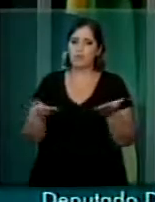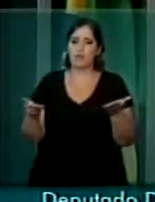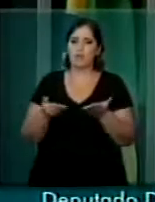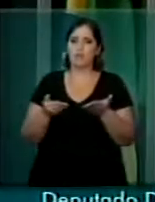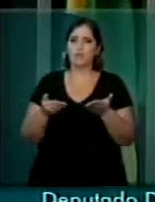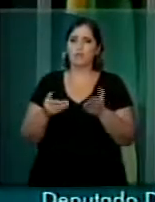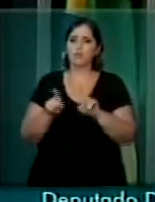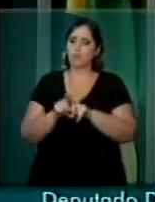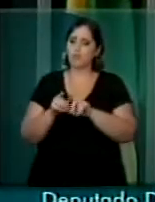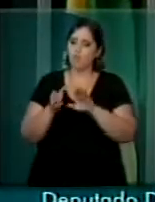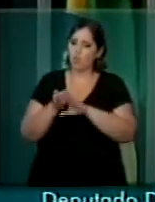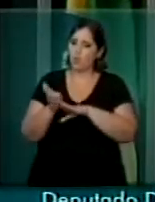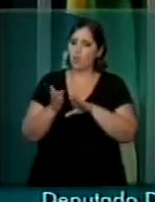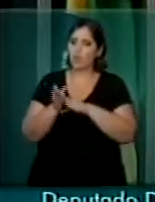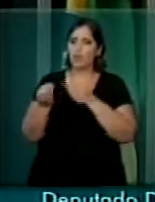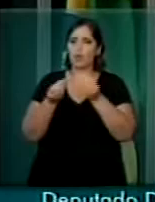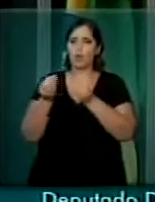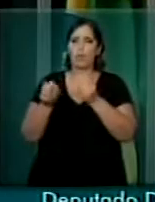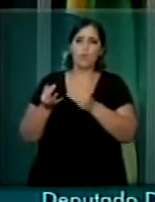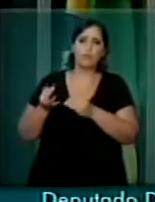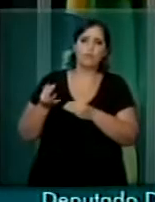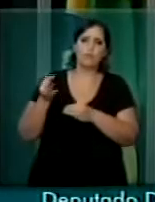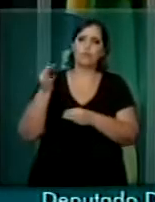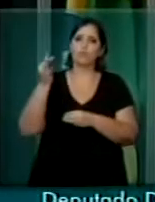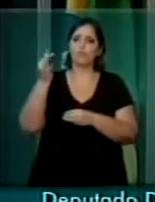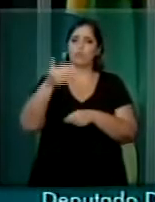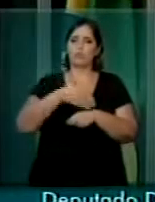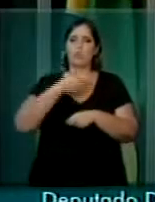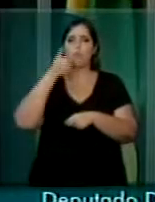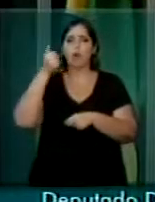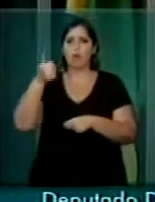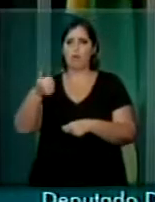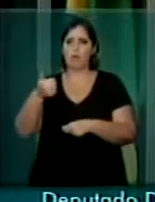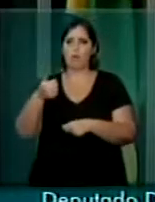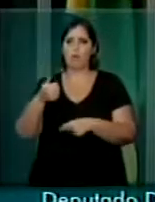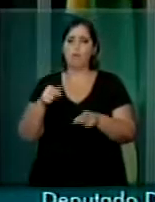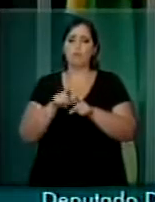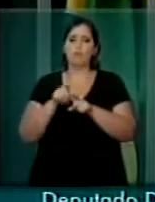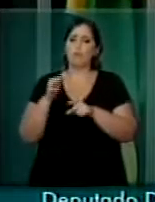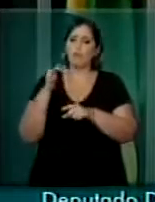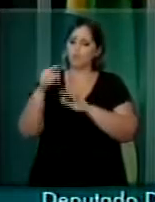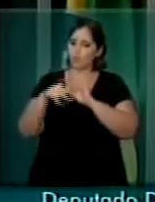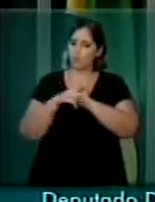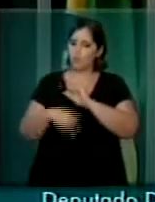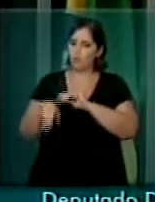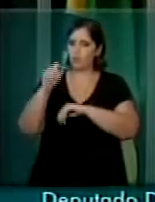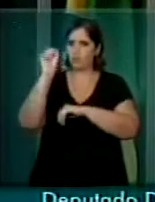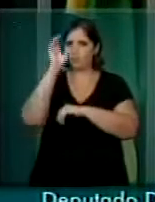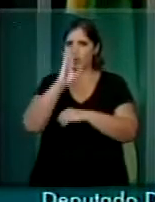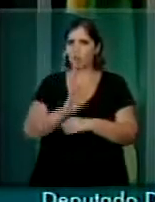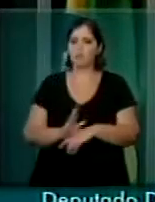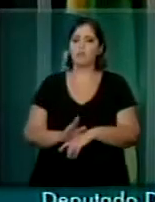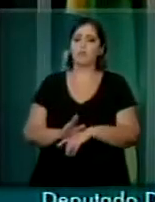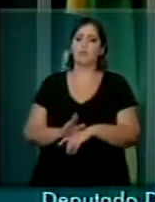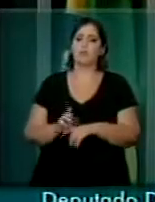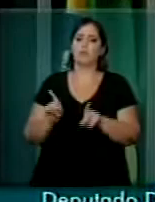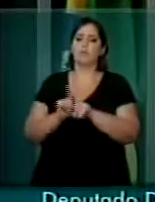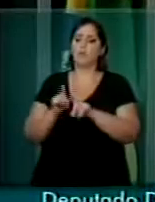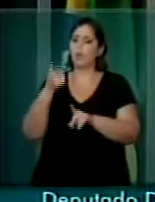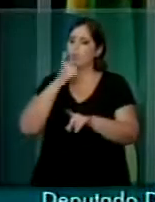orienta para um futuro melhor para os brasileiros, para o